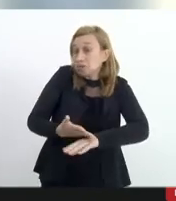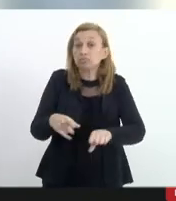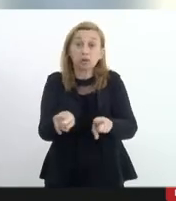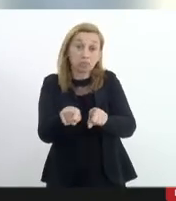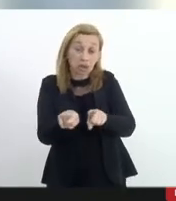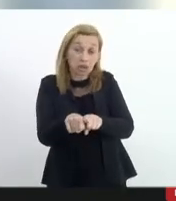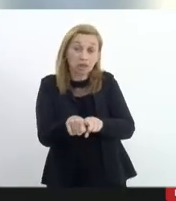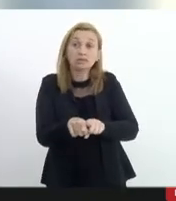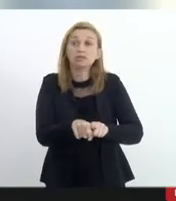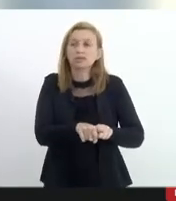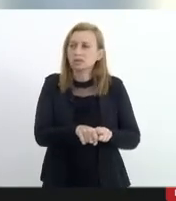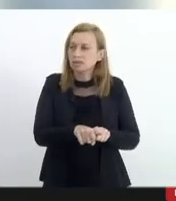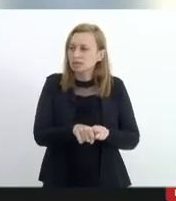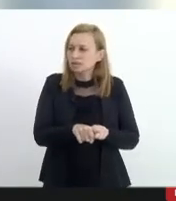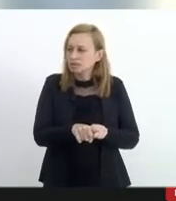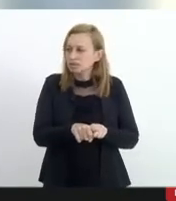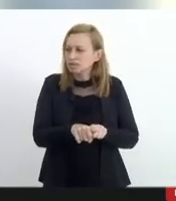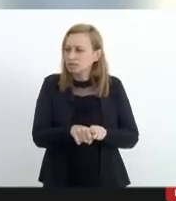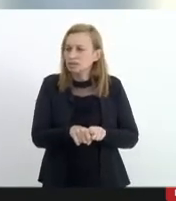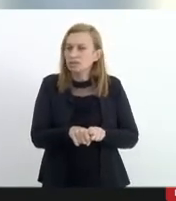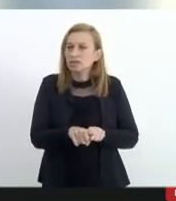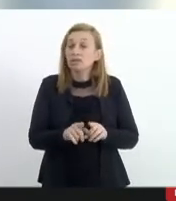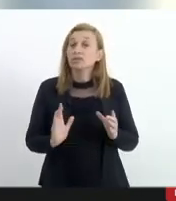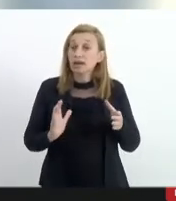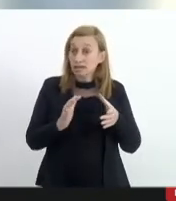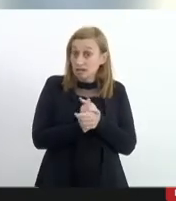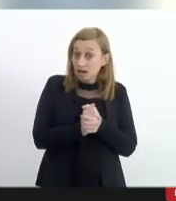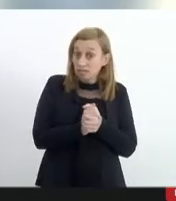e casado